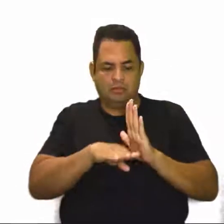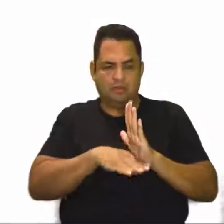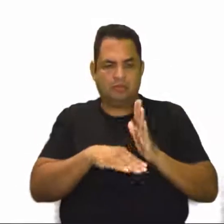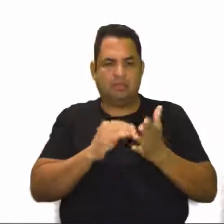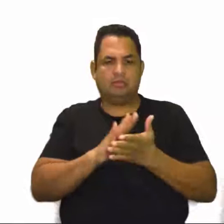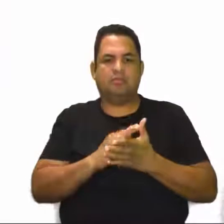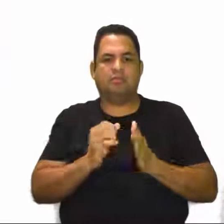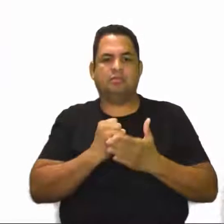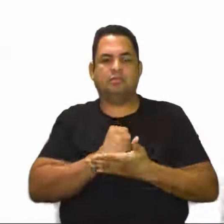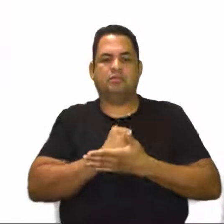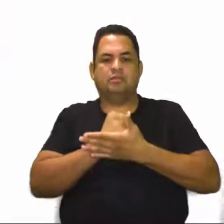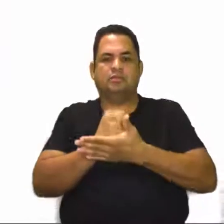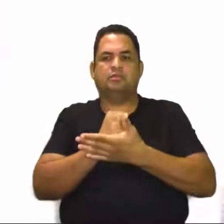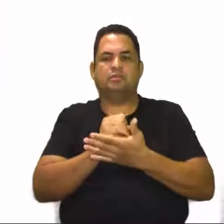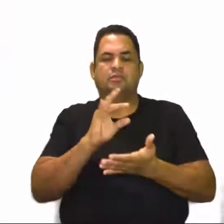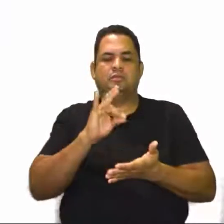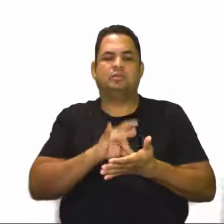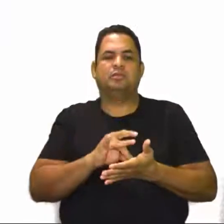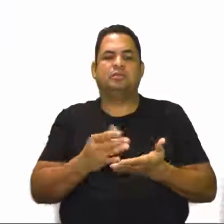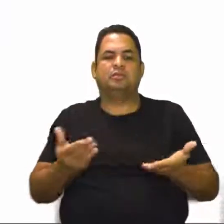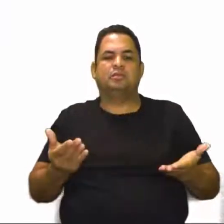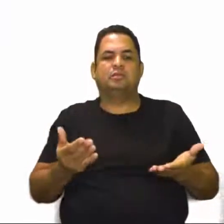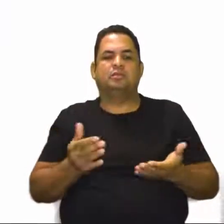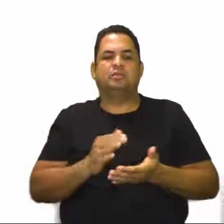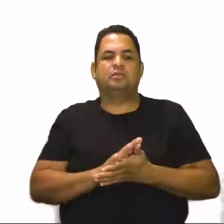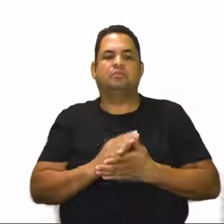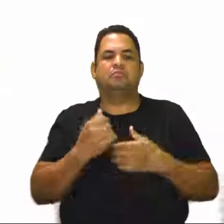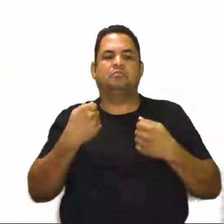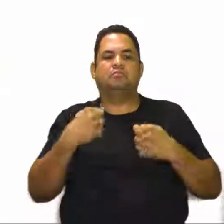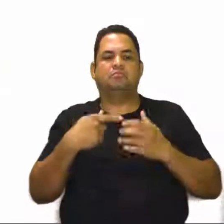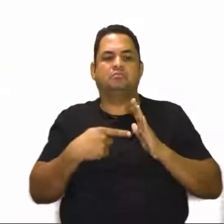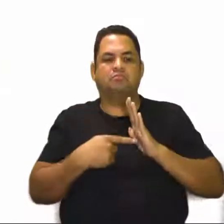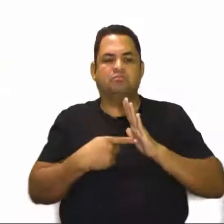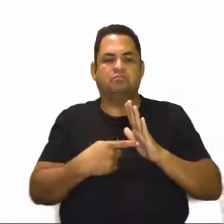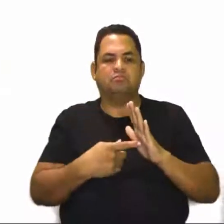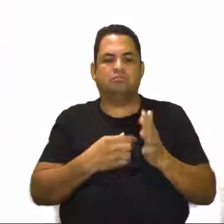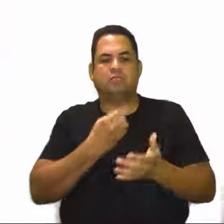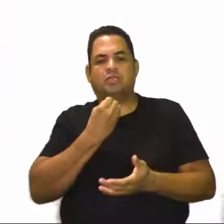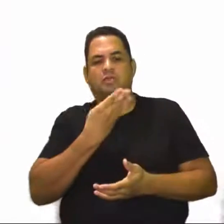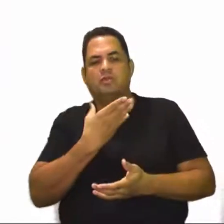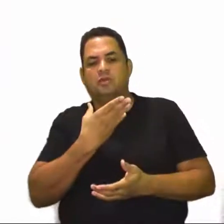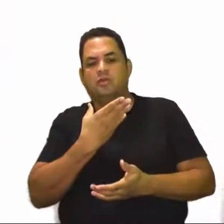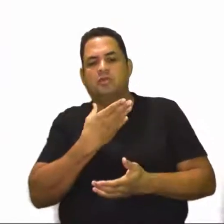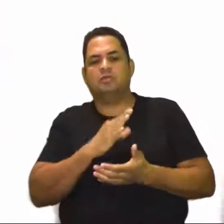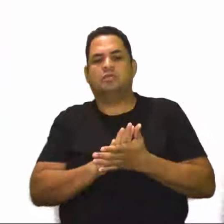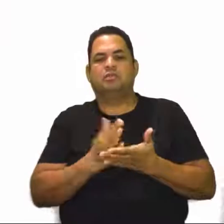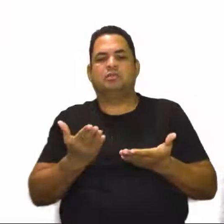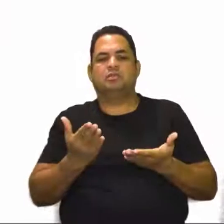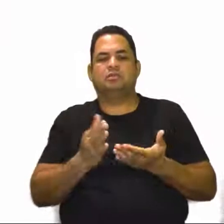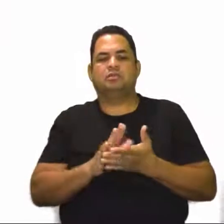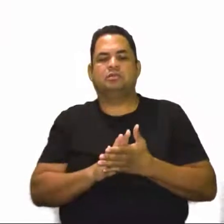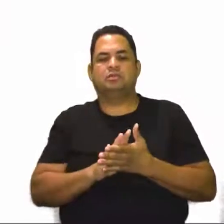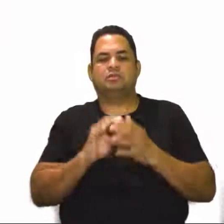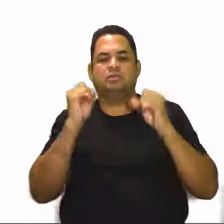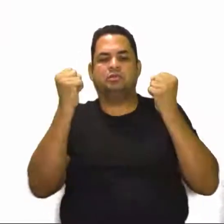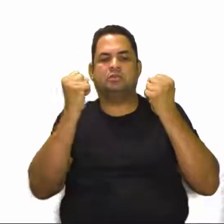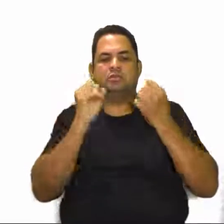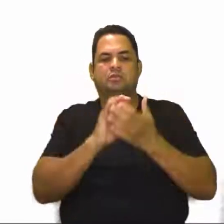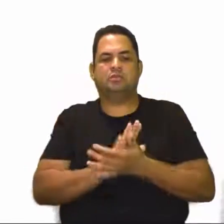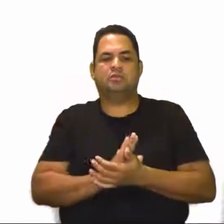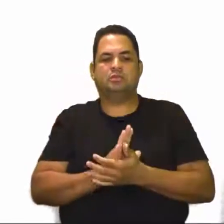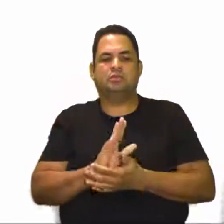vai me ajudar nessa afirmativa. E eu posso apontar os benefícios e o efeito da atividade física